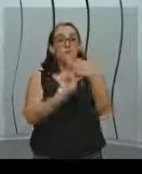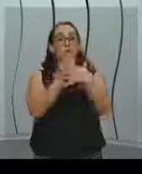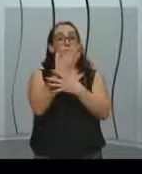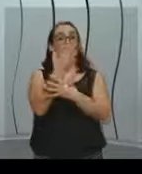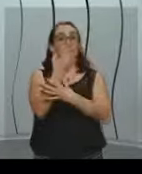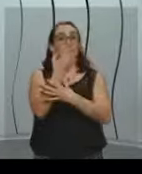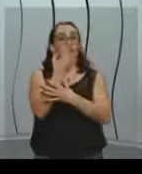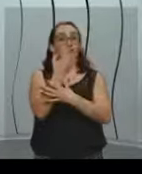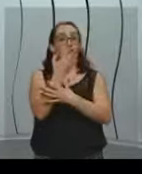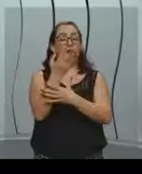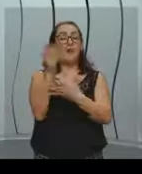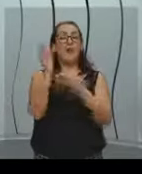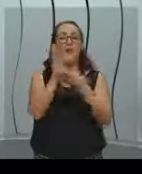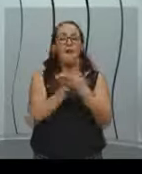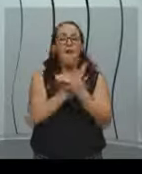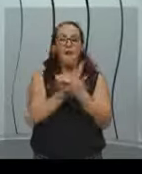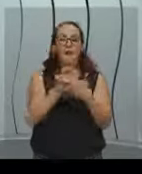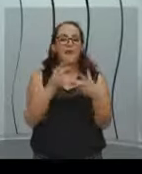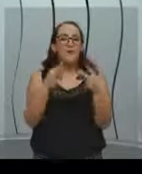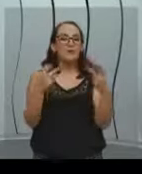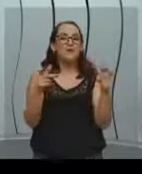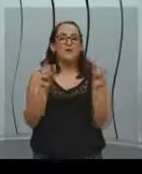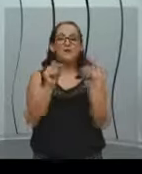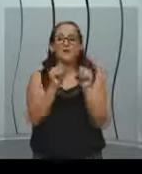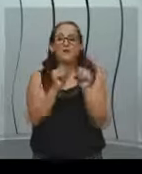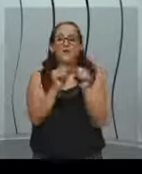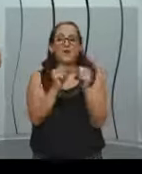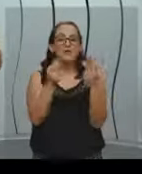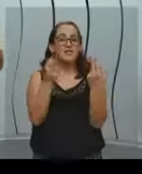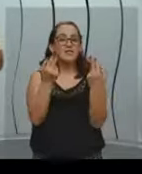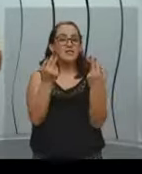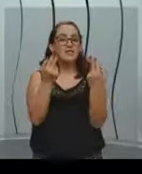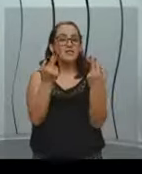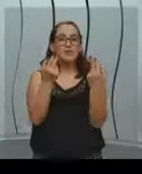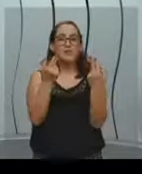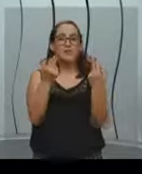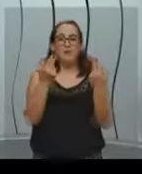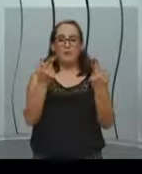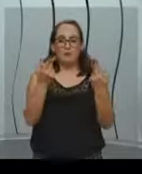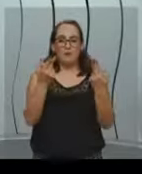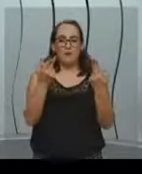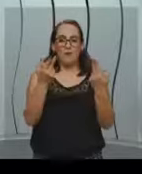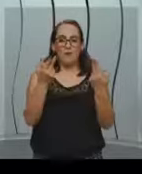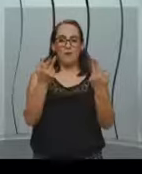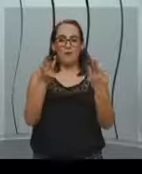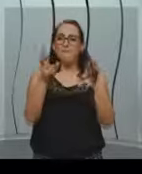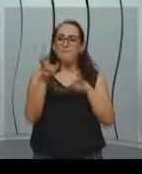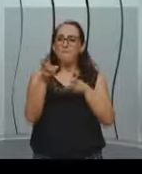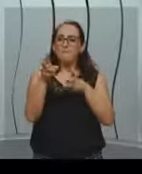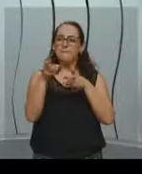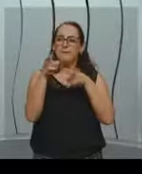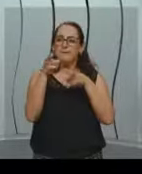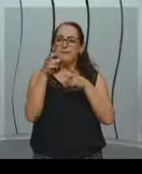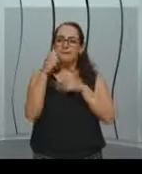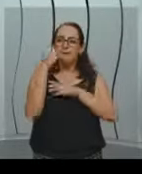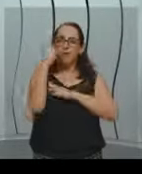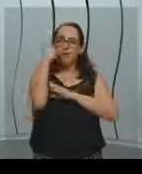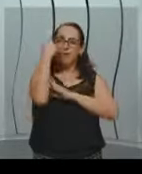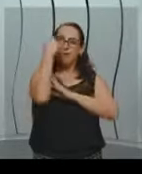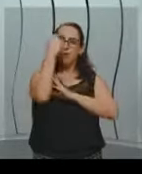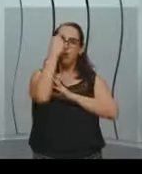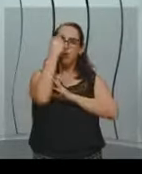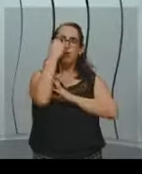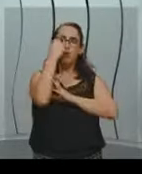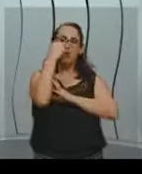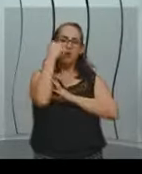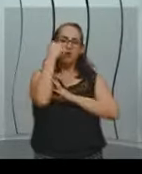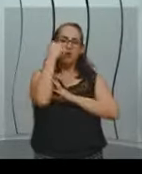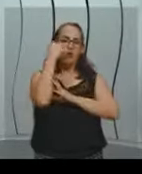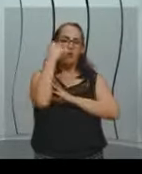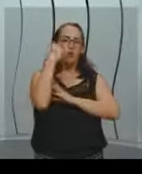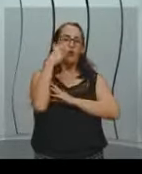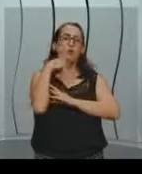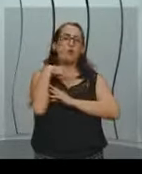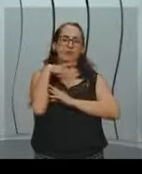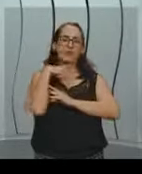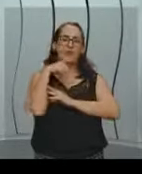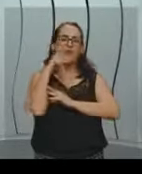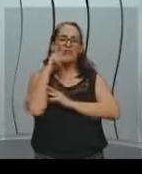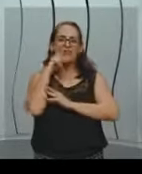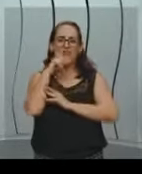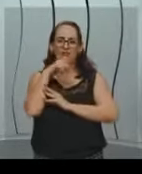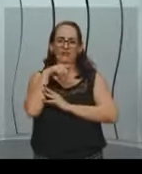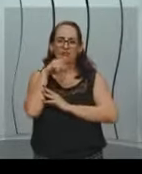maneira? Então, foi percebido que nos nossos olhos há um pequeno defeito, chamado de